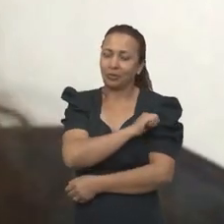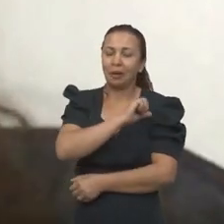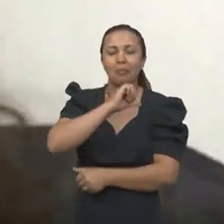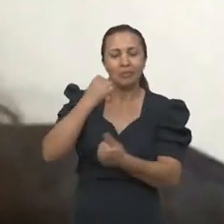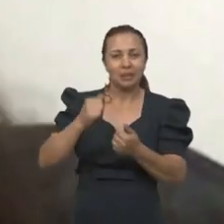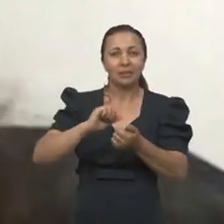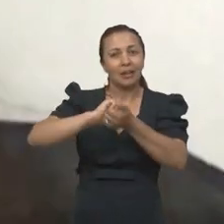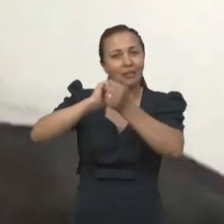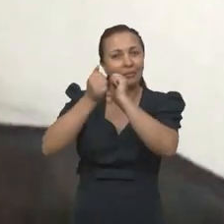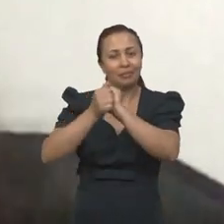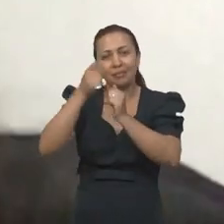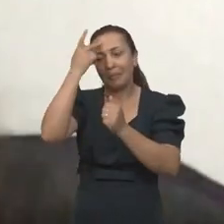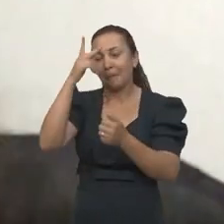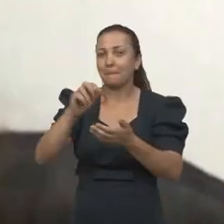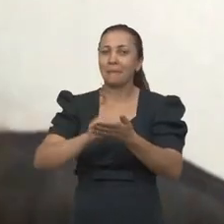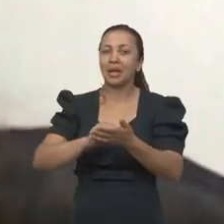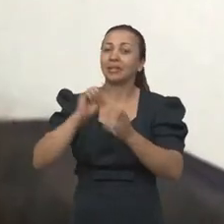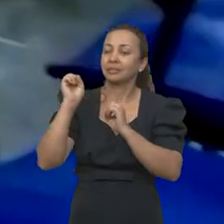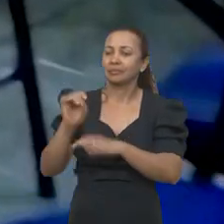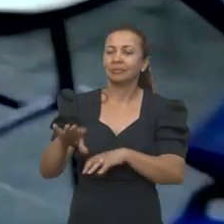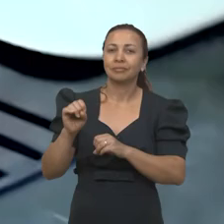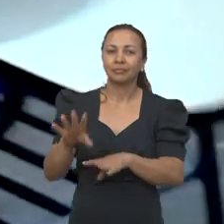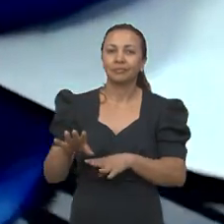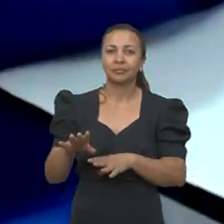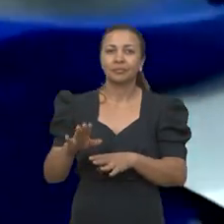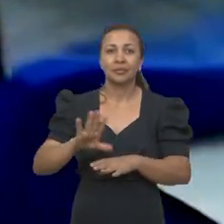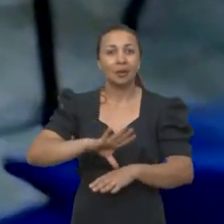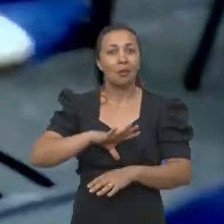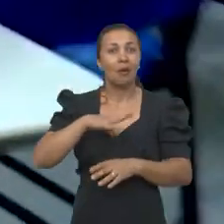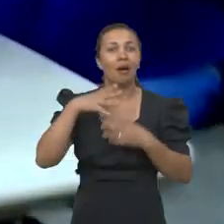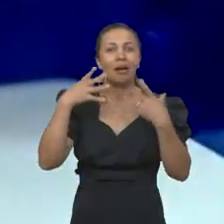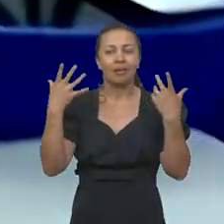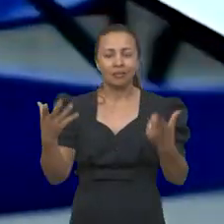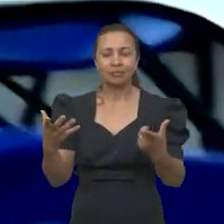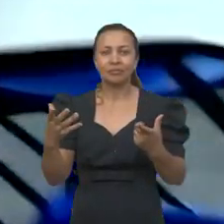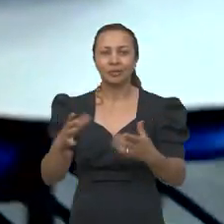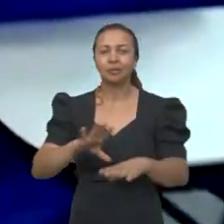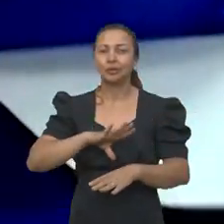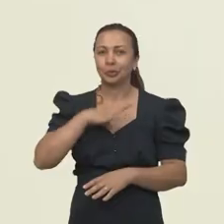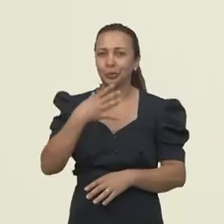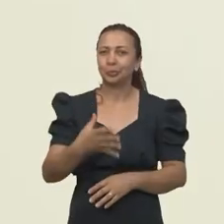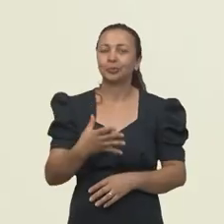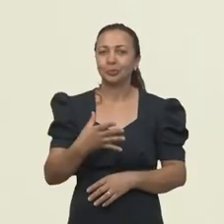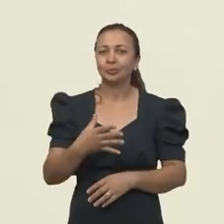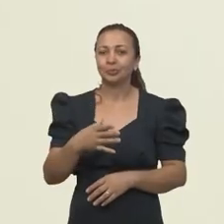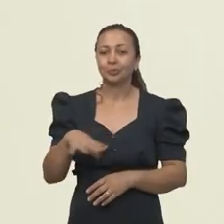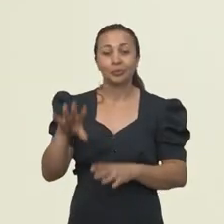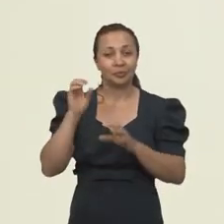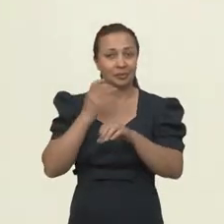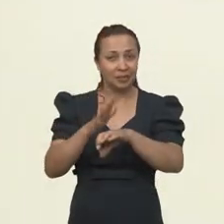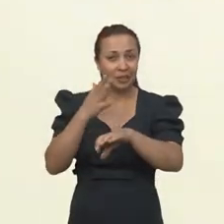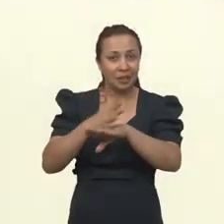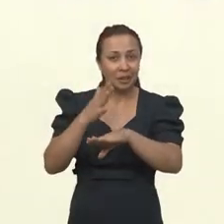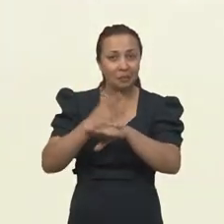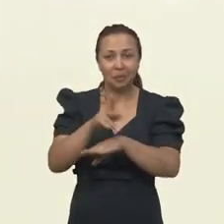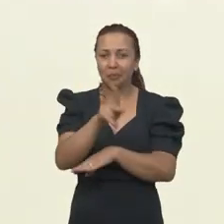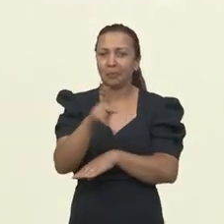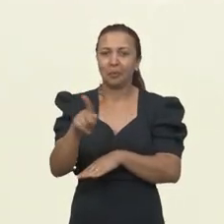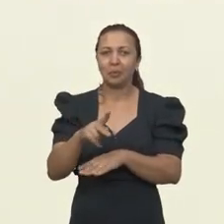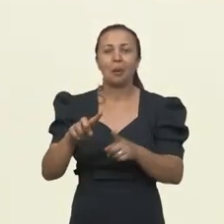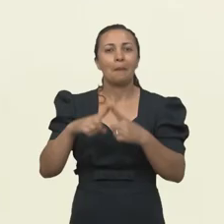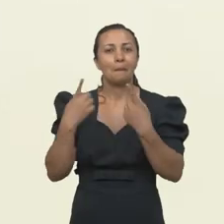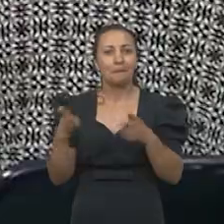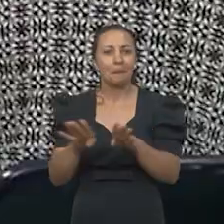transforme em didática. Esse é um grande desafio para nós, né? Ou seja, essa capacitação docente,